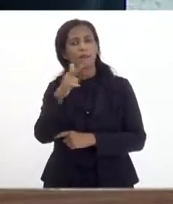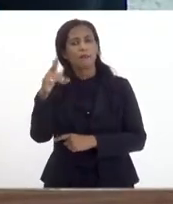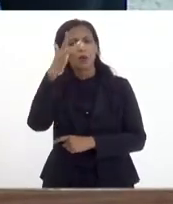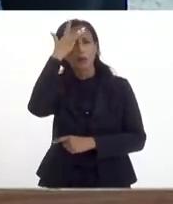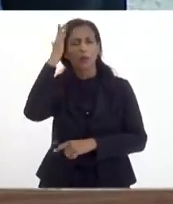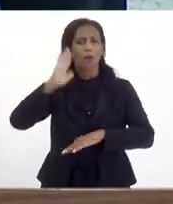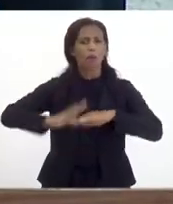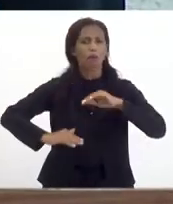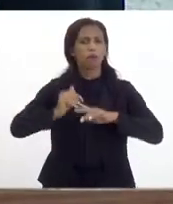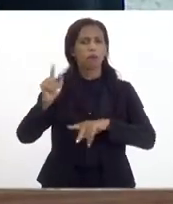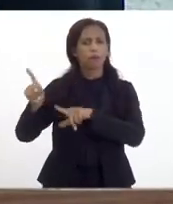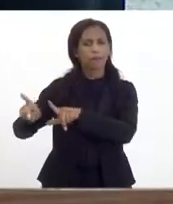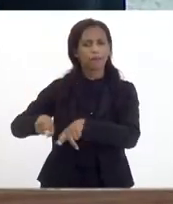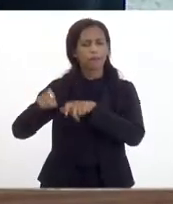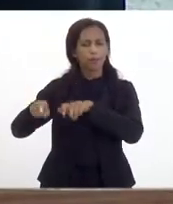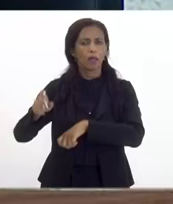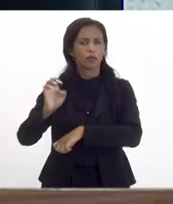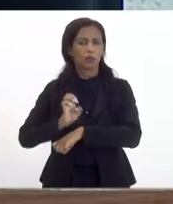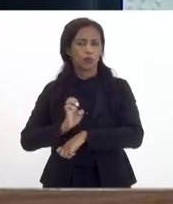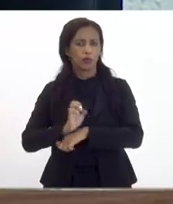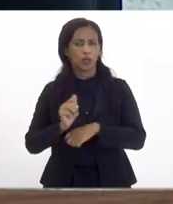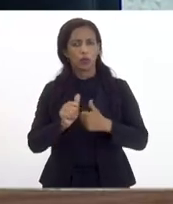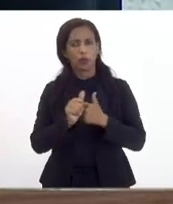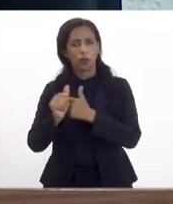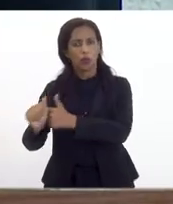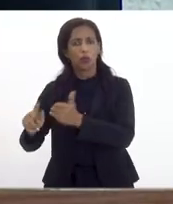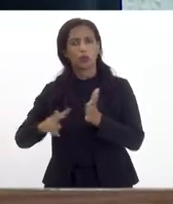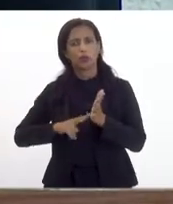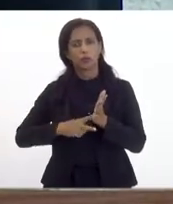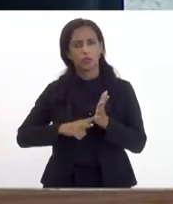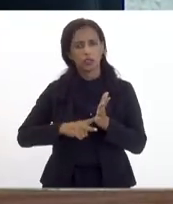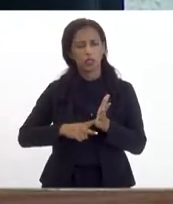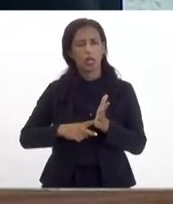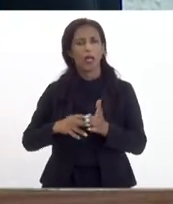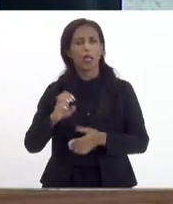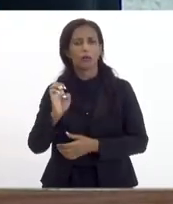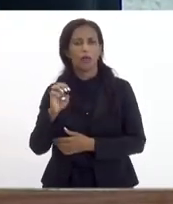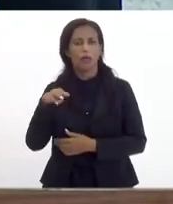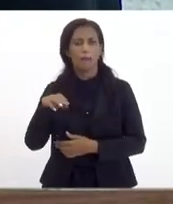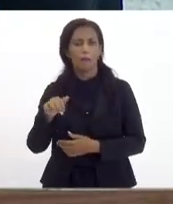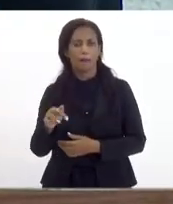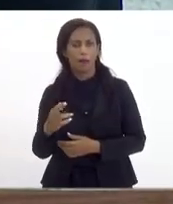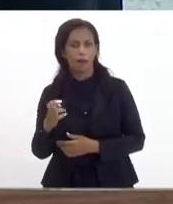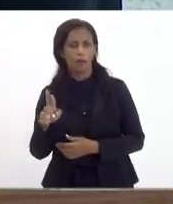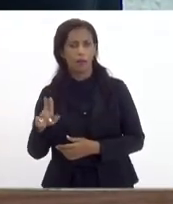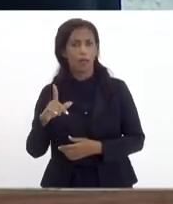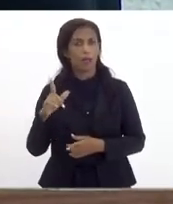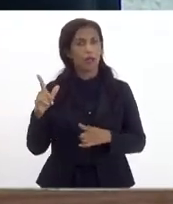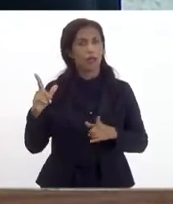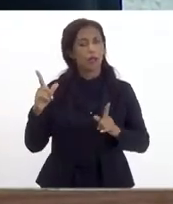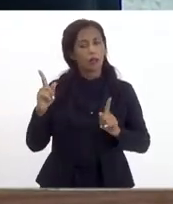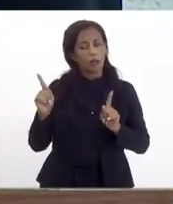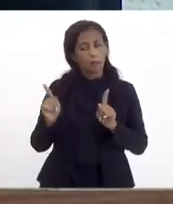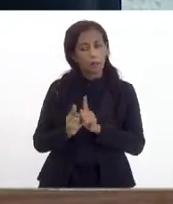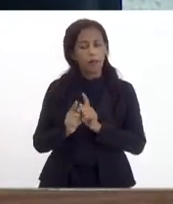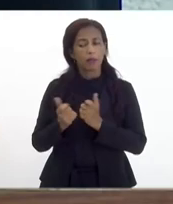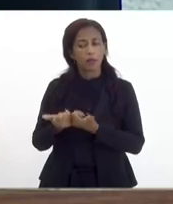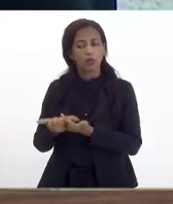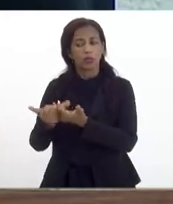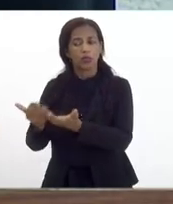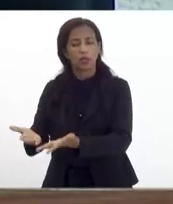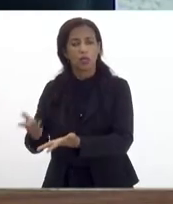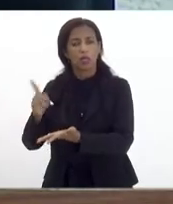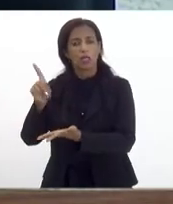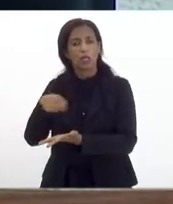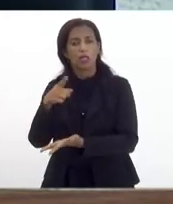rurais o estado do Rio de Janeiro com acompanhamento dos sindicatos rurais da própria EMATER para que também a gente não conceda isenção de ICMS da conta